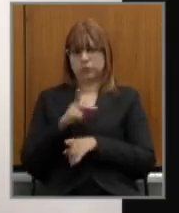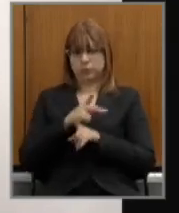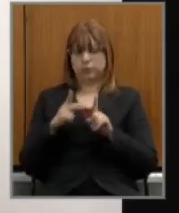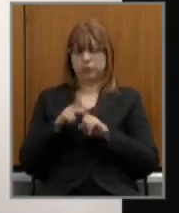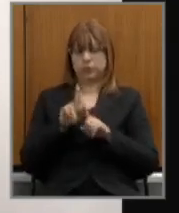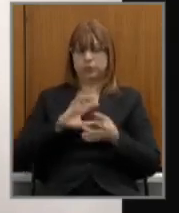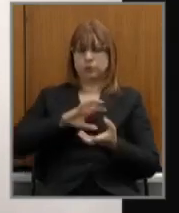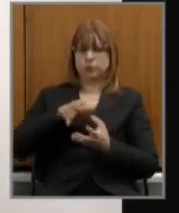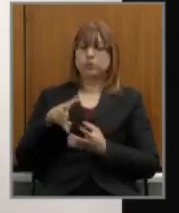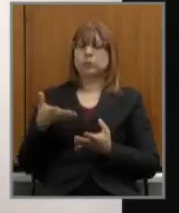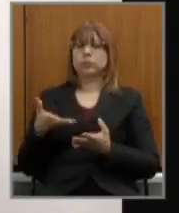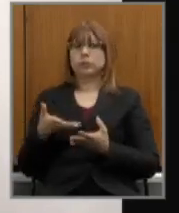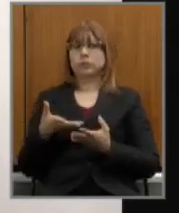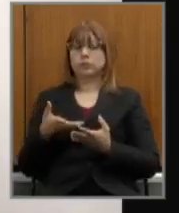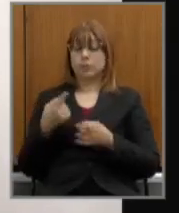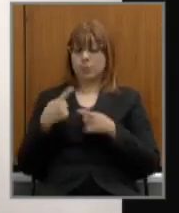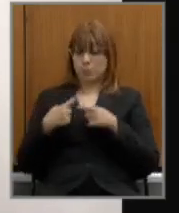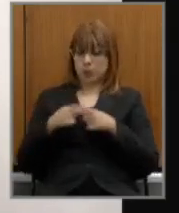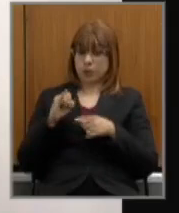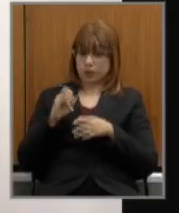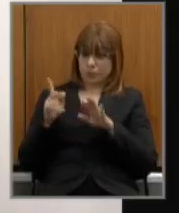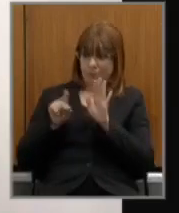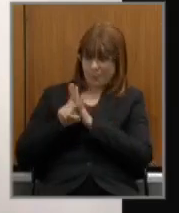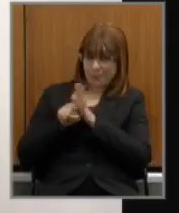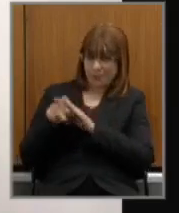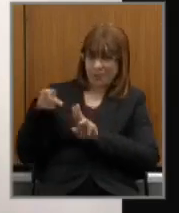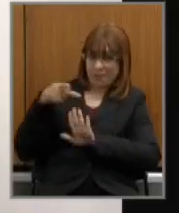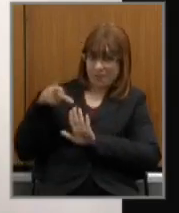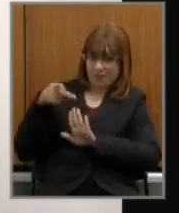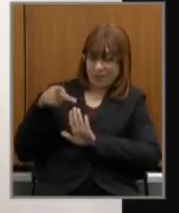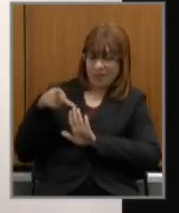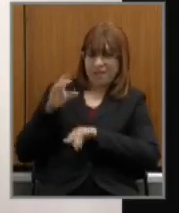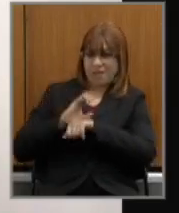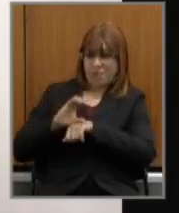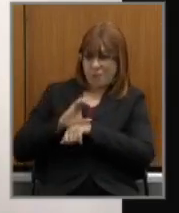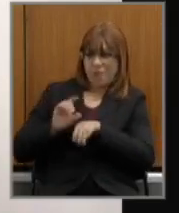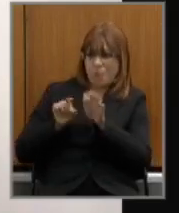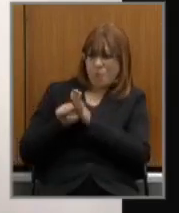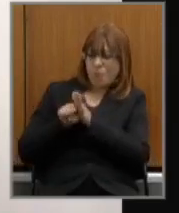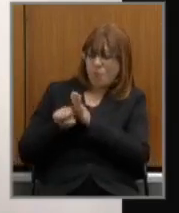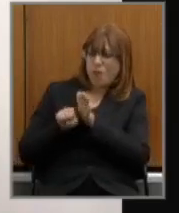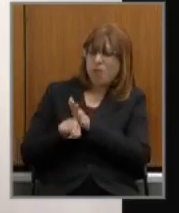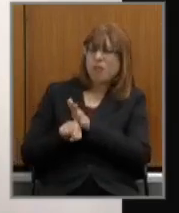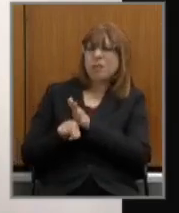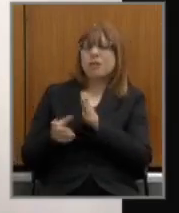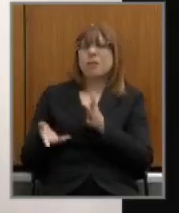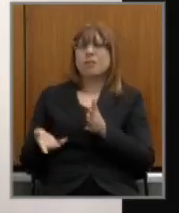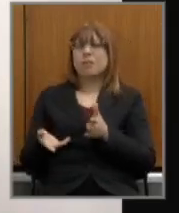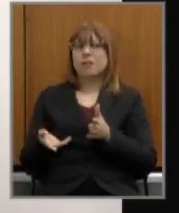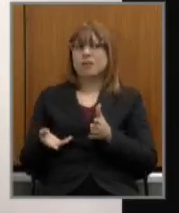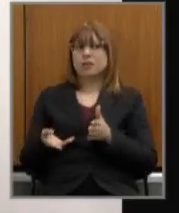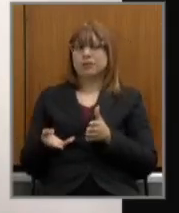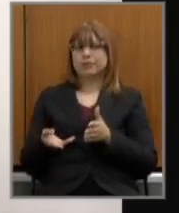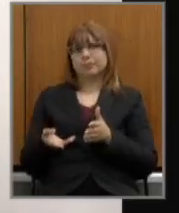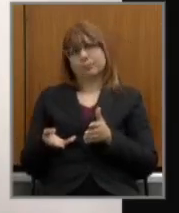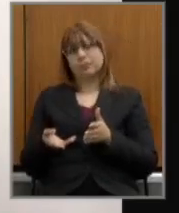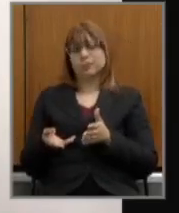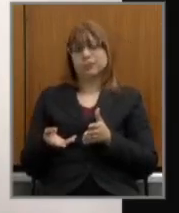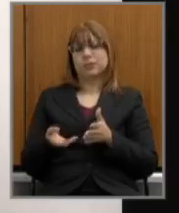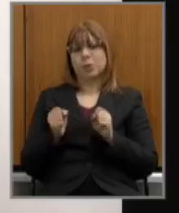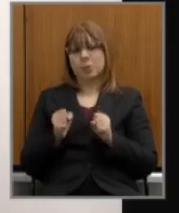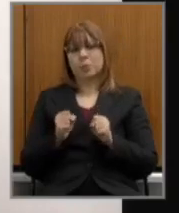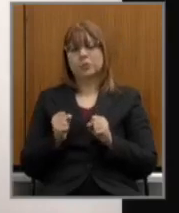questionada juridicamente constitucionalmente há esse questionamento mas ainda que ela pudesse